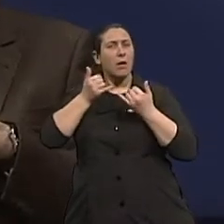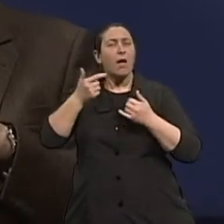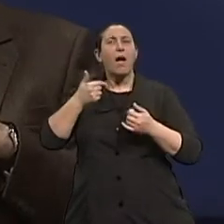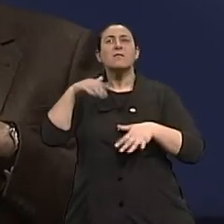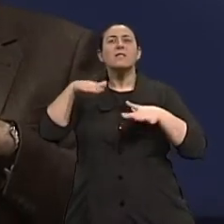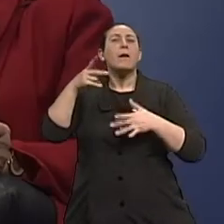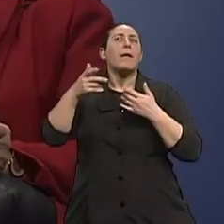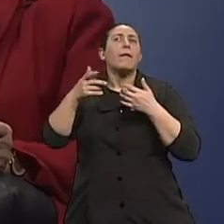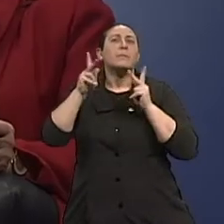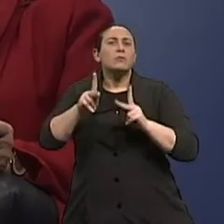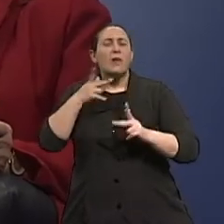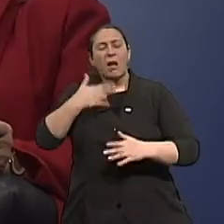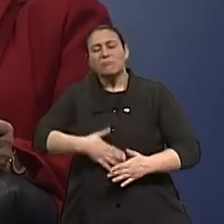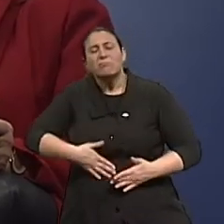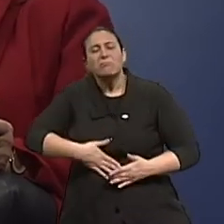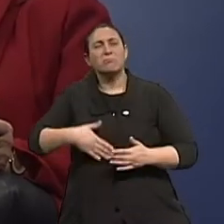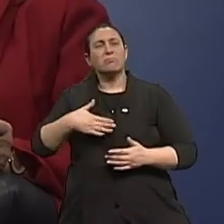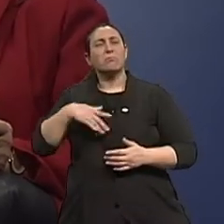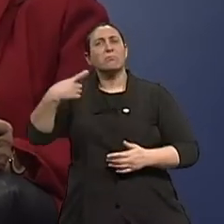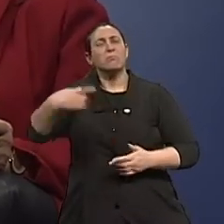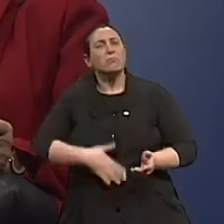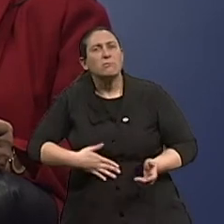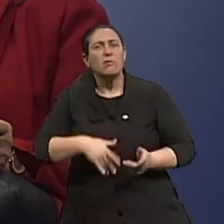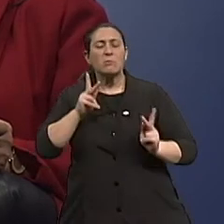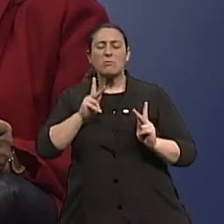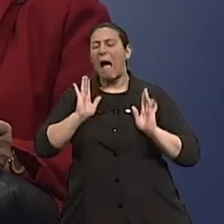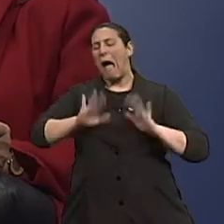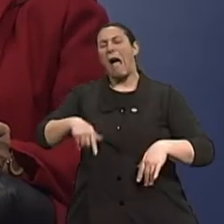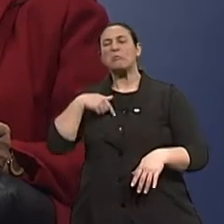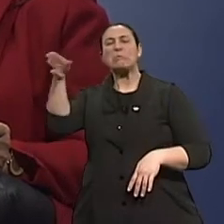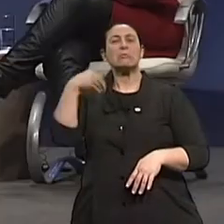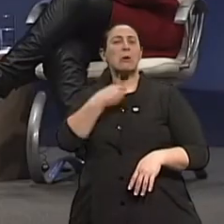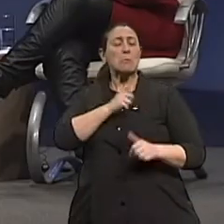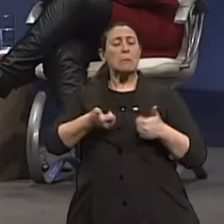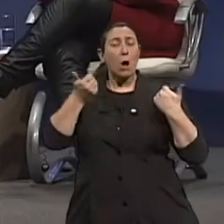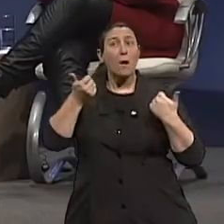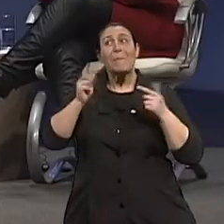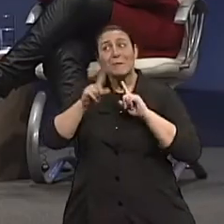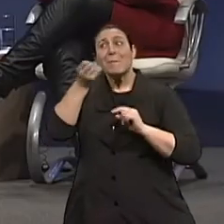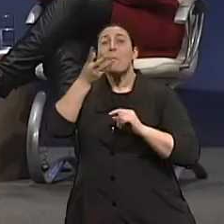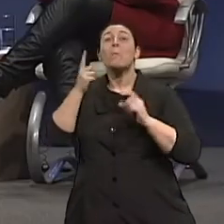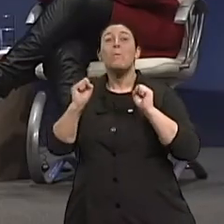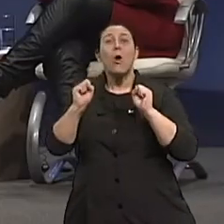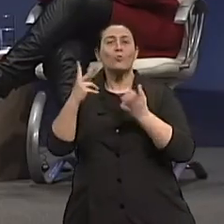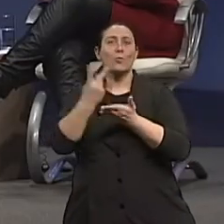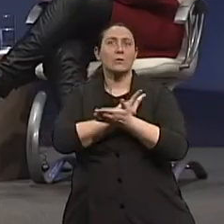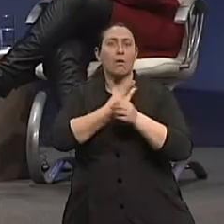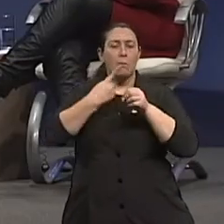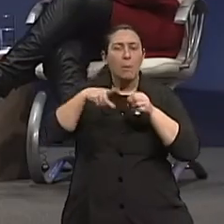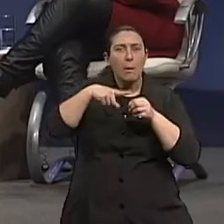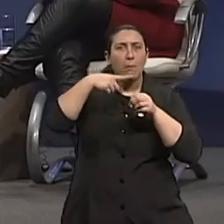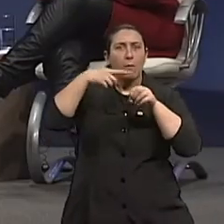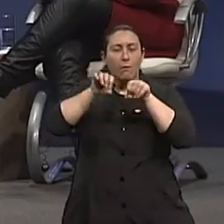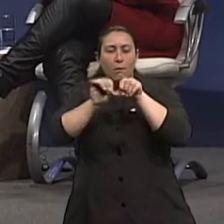transformar. E tem exames preventivos, que eu posso chamar de exames preventivos, de detectar que já está havendo transformação? Por exemplo,